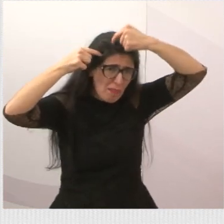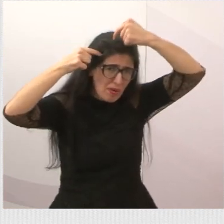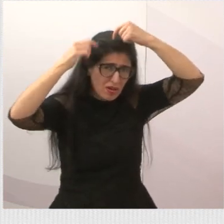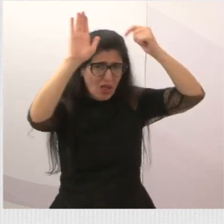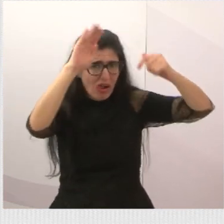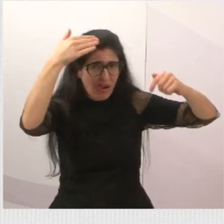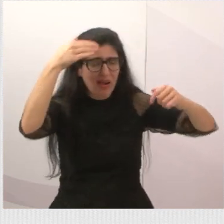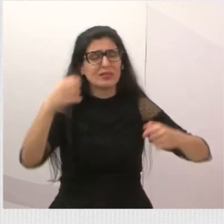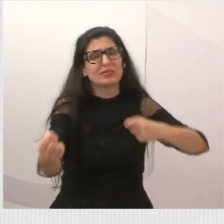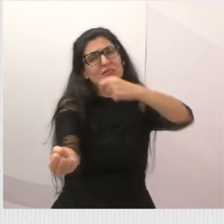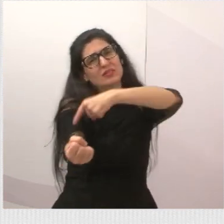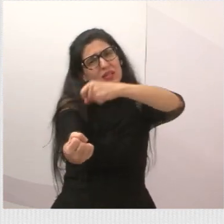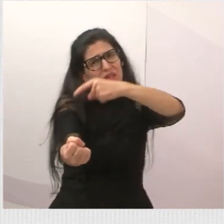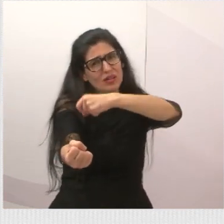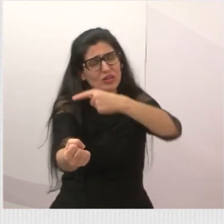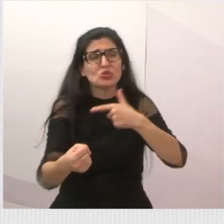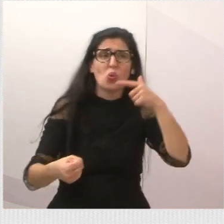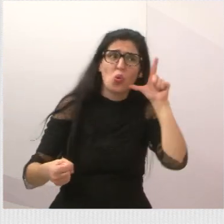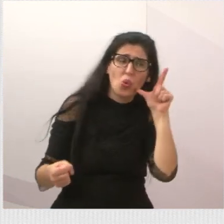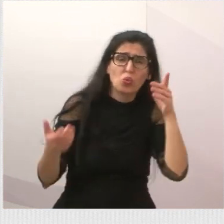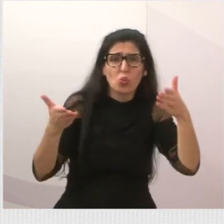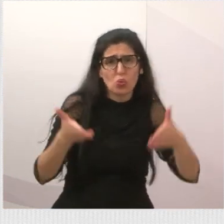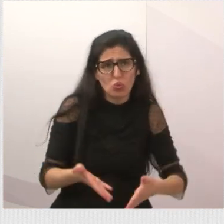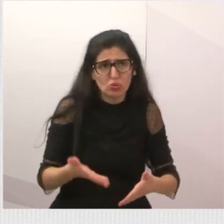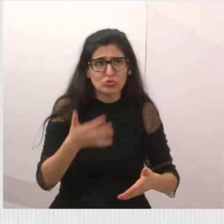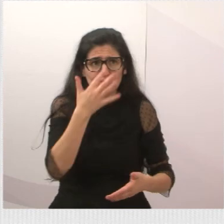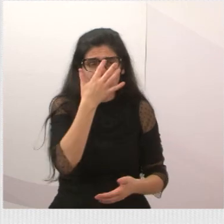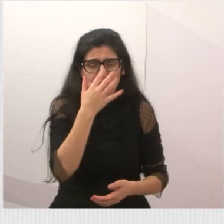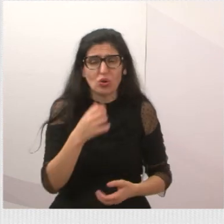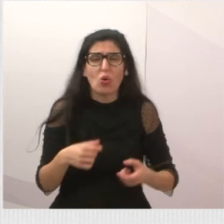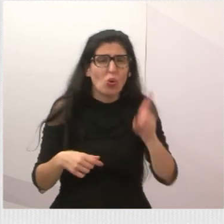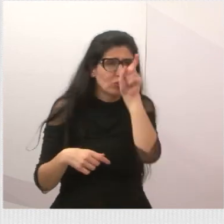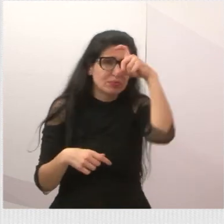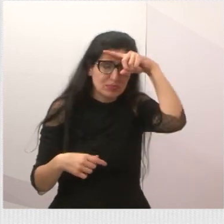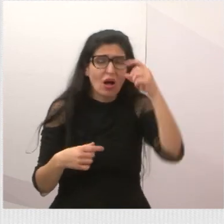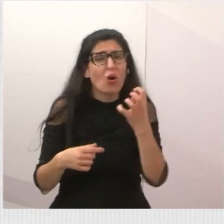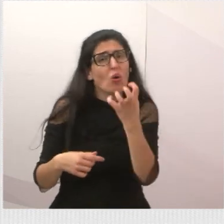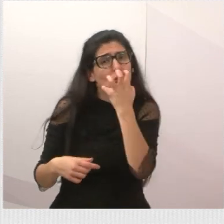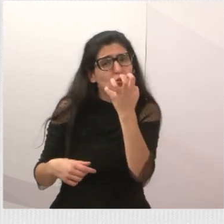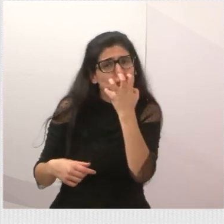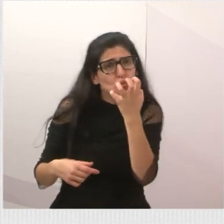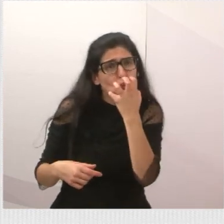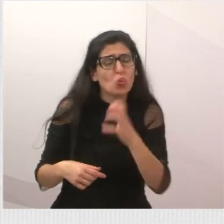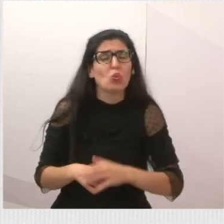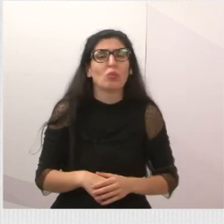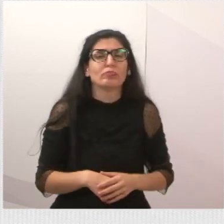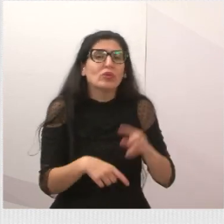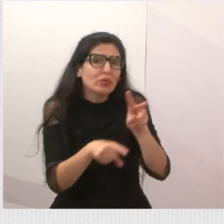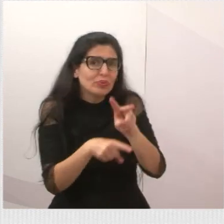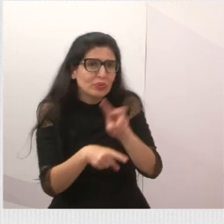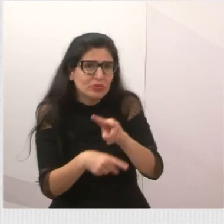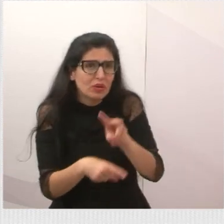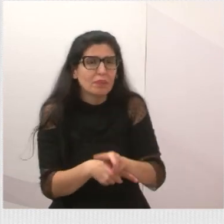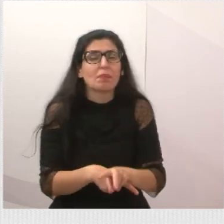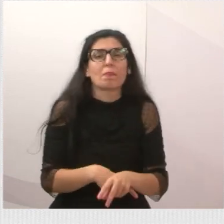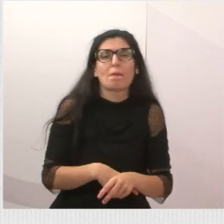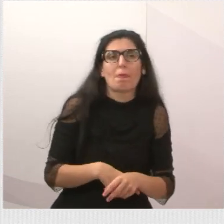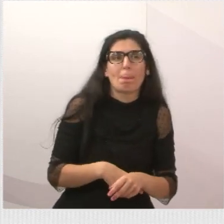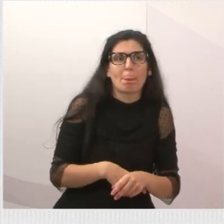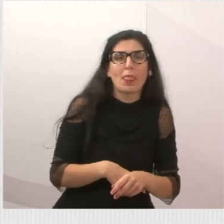aí. Está internada, ficou internada de ontem para hoje, foi retirada. E nós vamos estar cuidando dela e vai ser colocada para adoção.